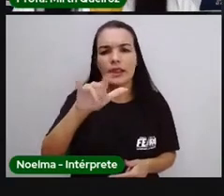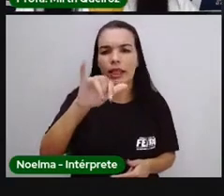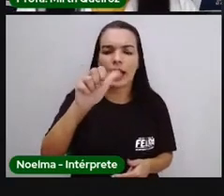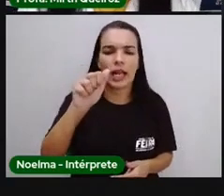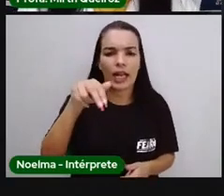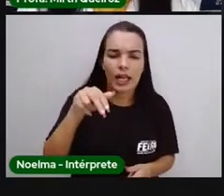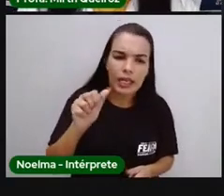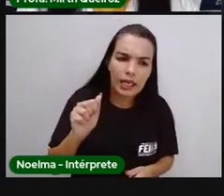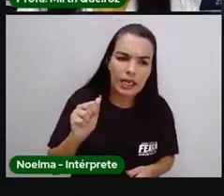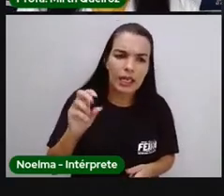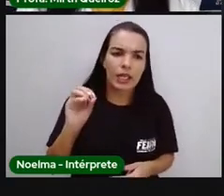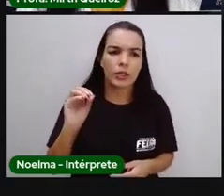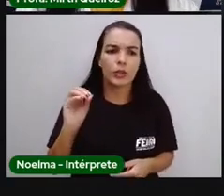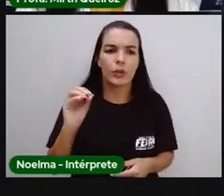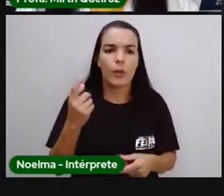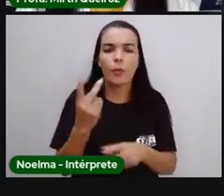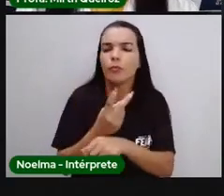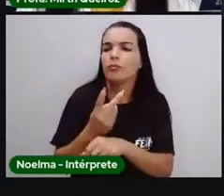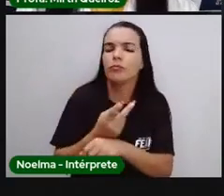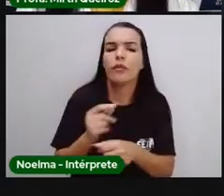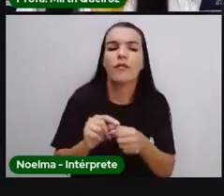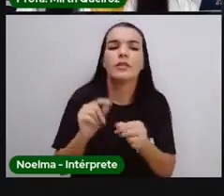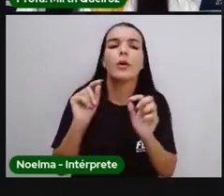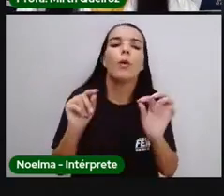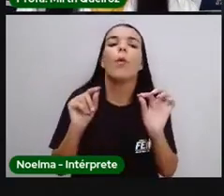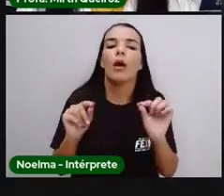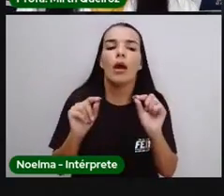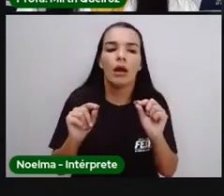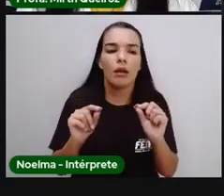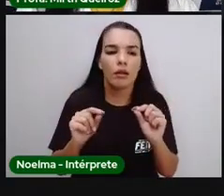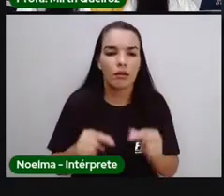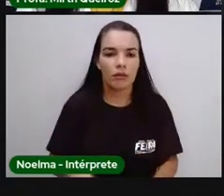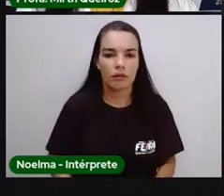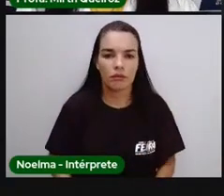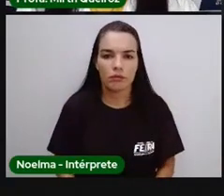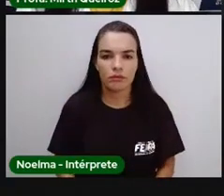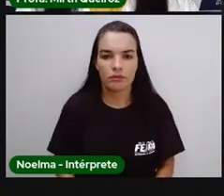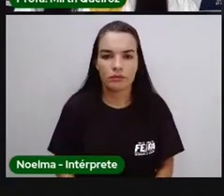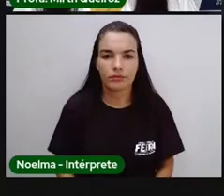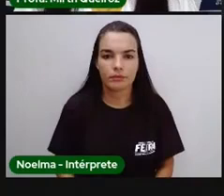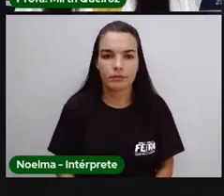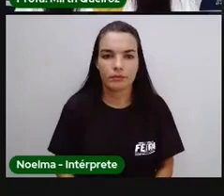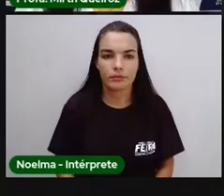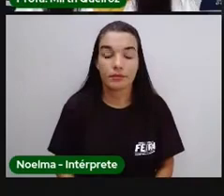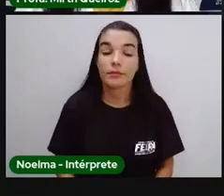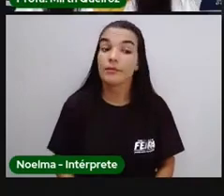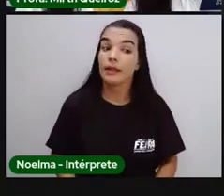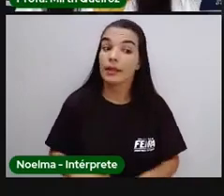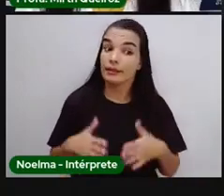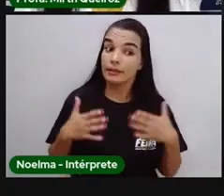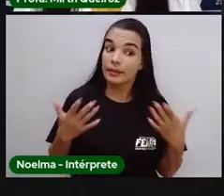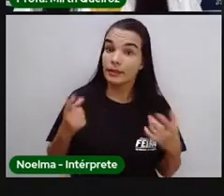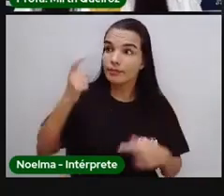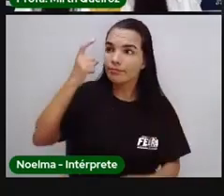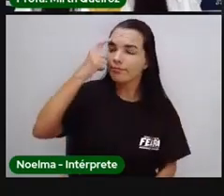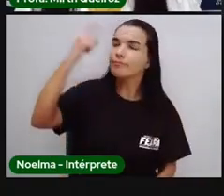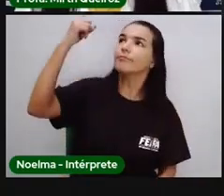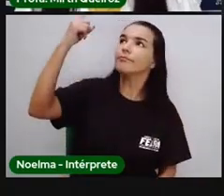o que nós vamos fazer? E agora, o que Olha a ideia,